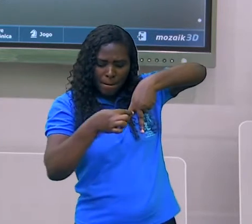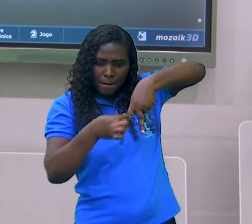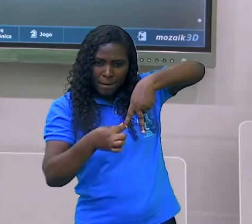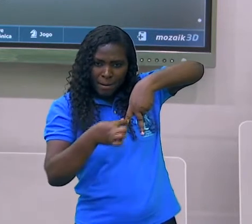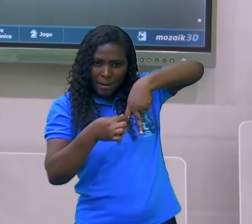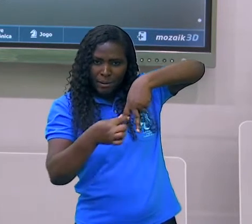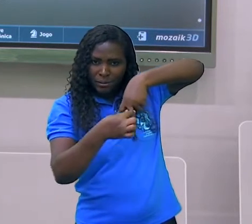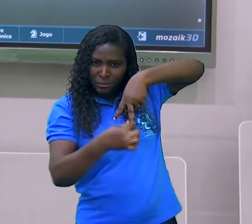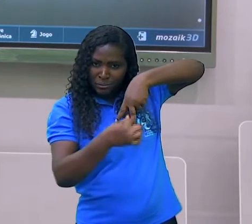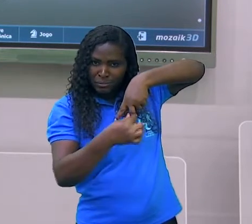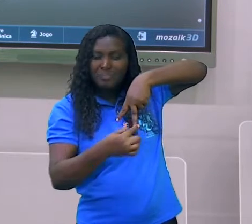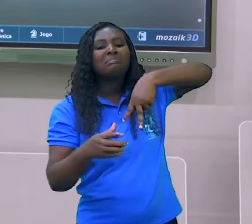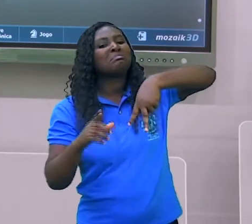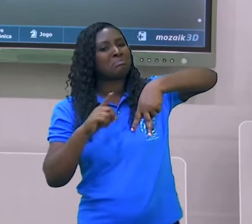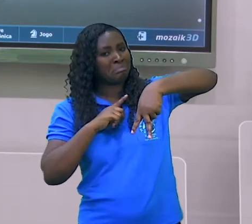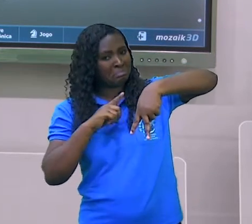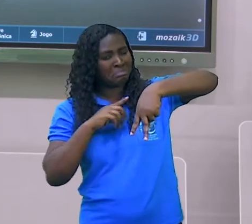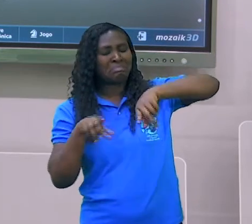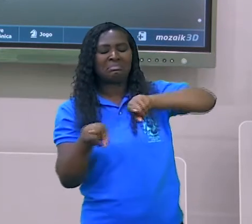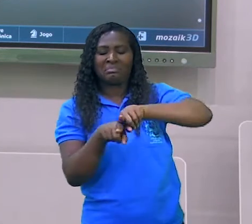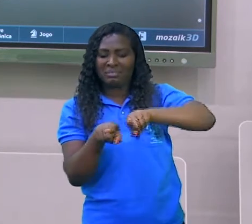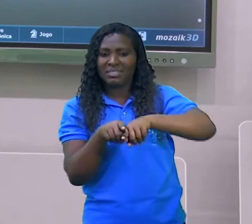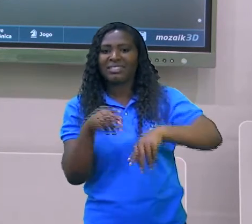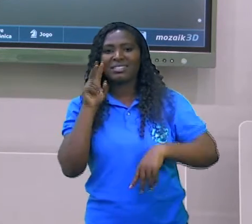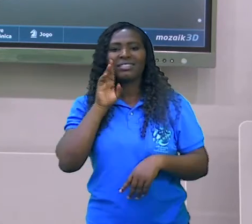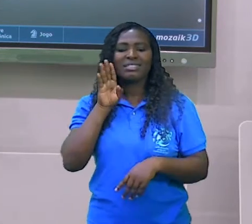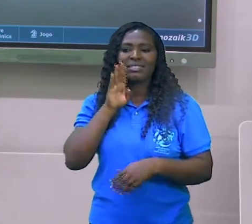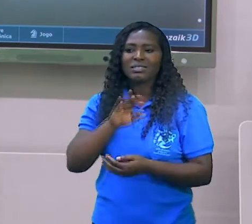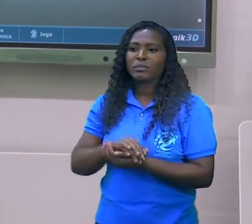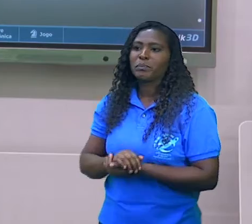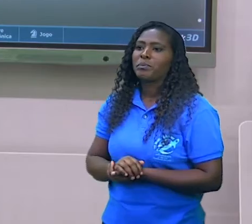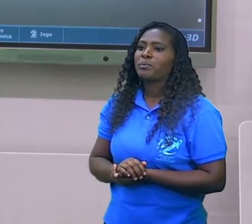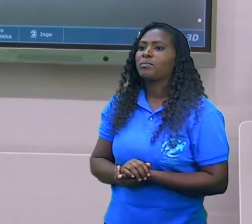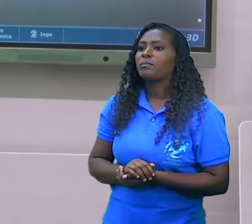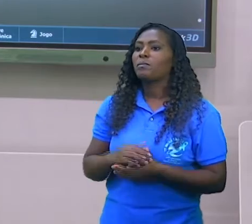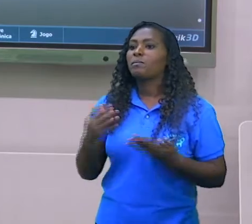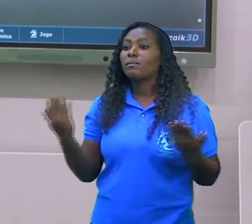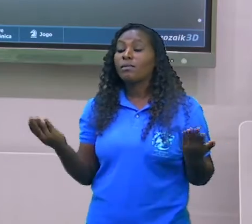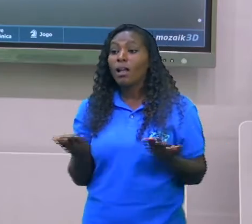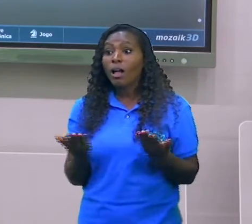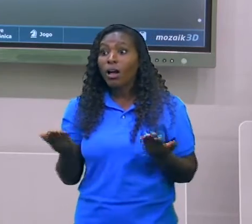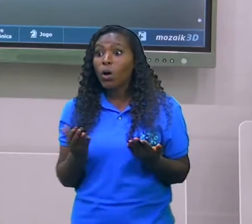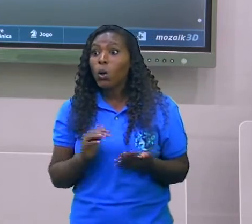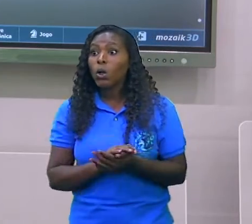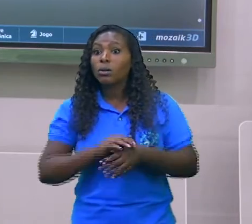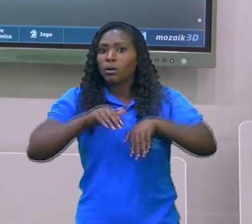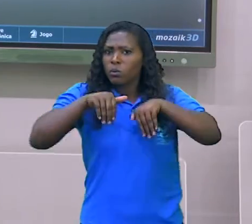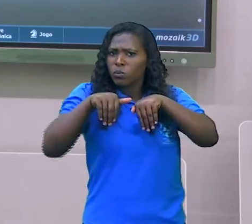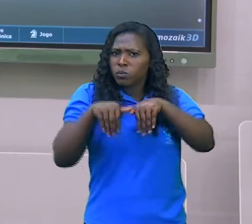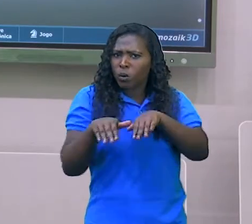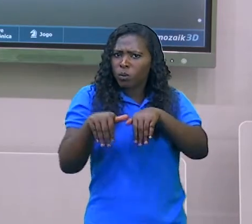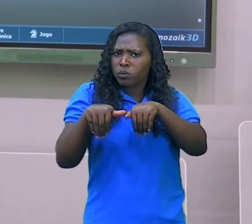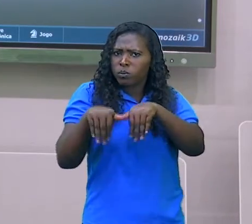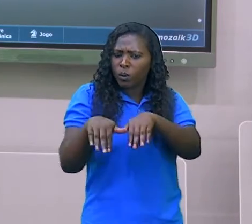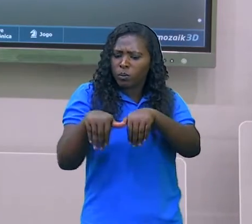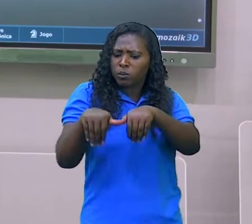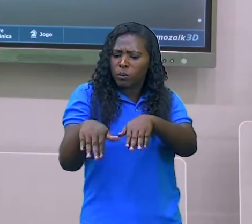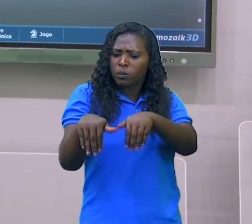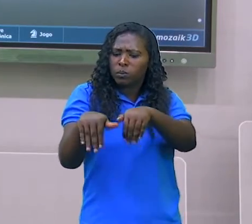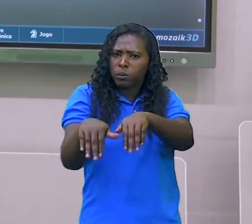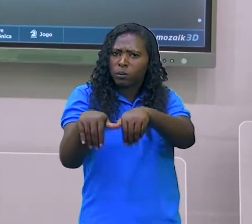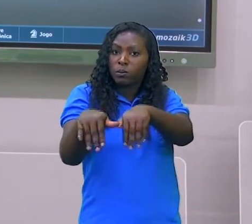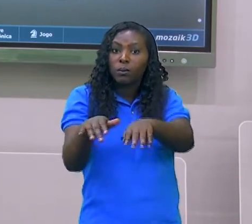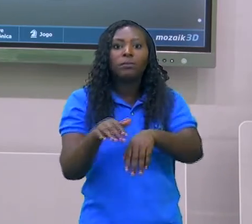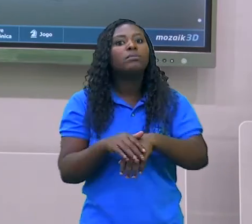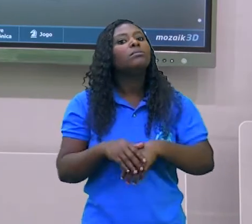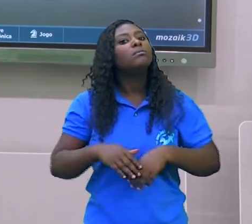o joelho. Vamos a falange macedônica, que são essa composição de